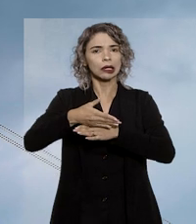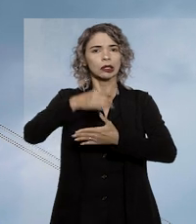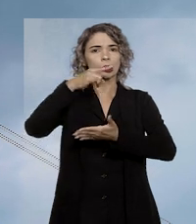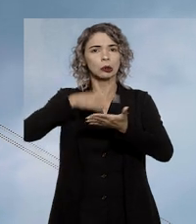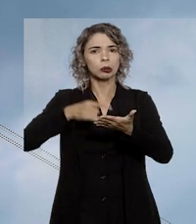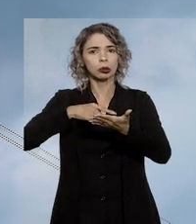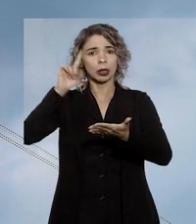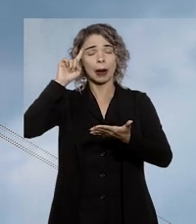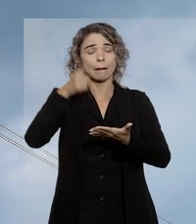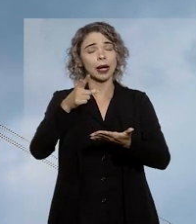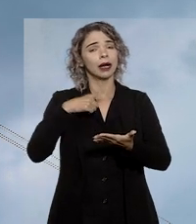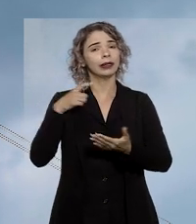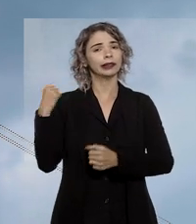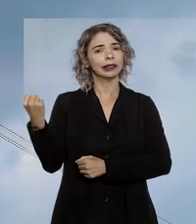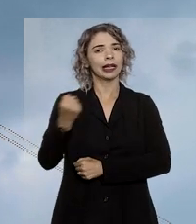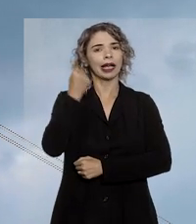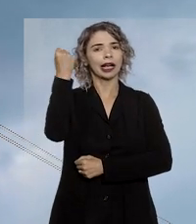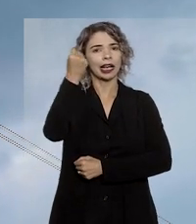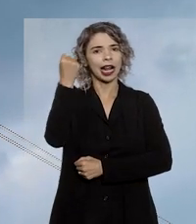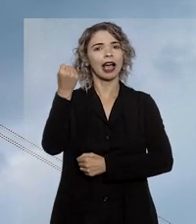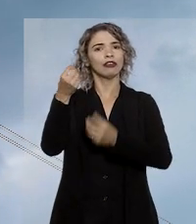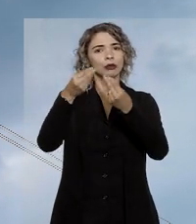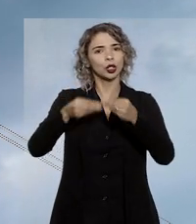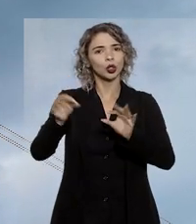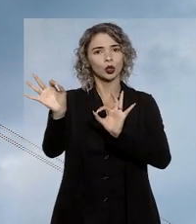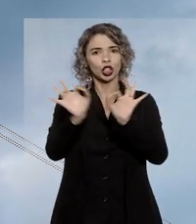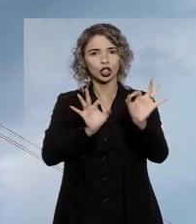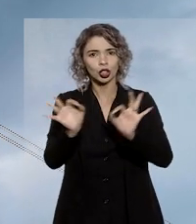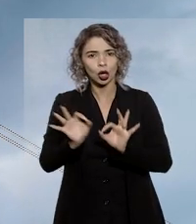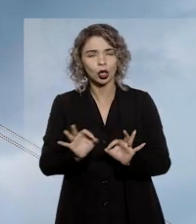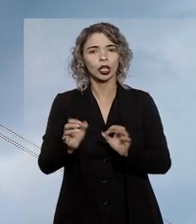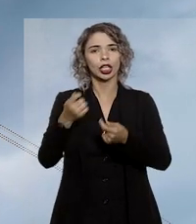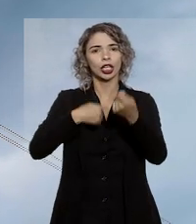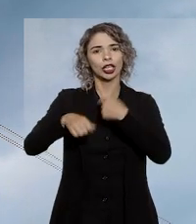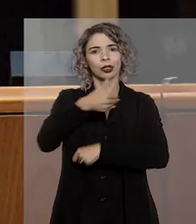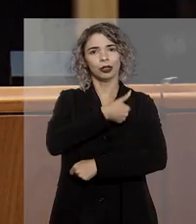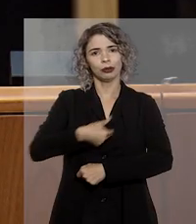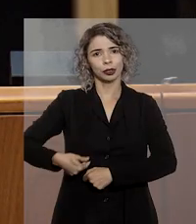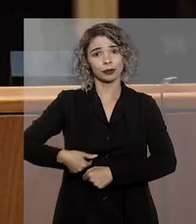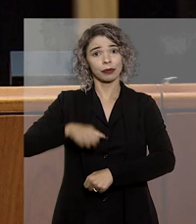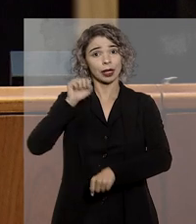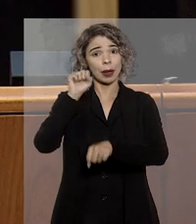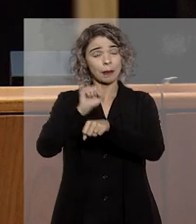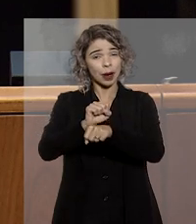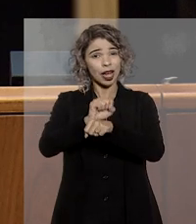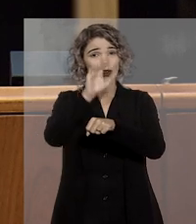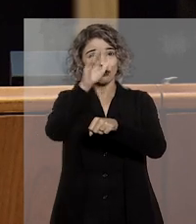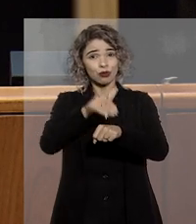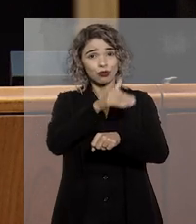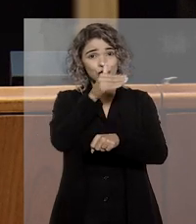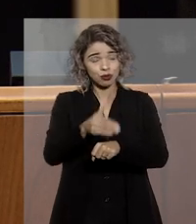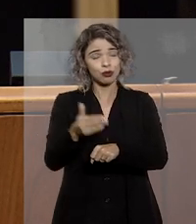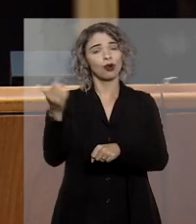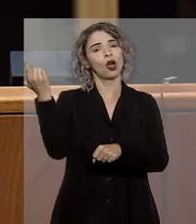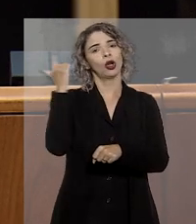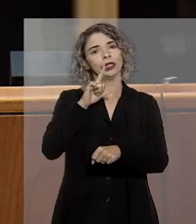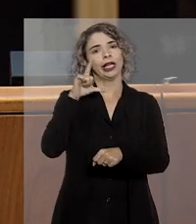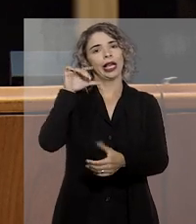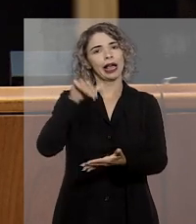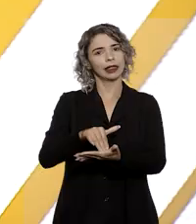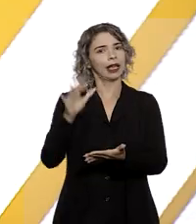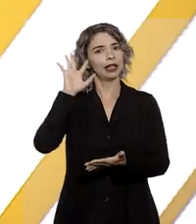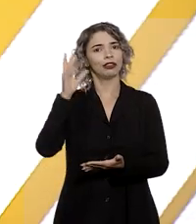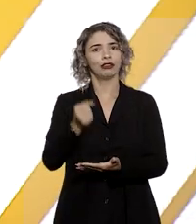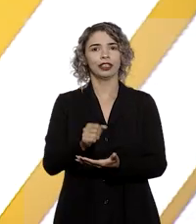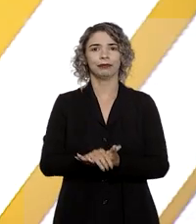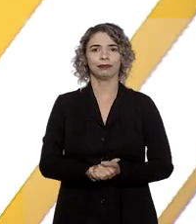por meio de liminar configura grave lesão à ordem e à economia públicas. A suspensão vale até o trânsito em julgado da ação.